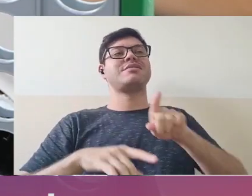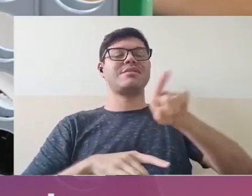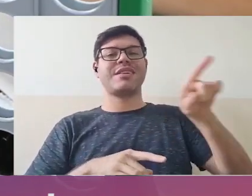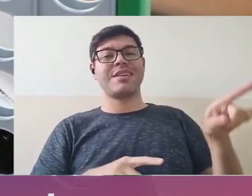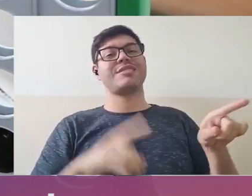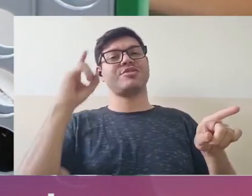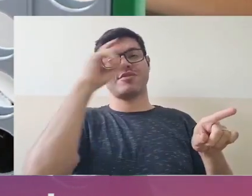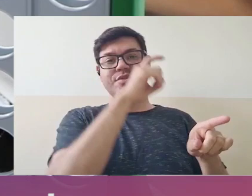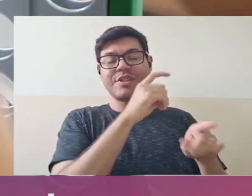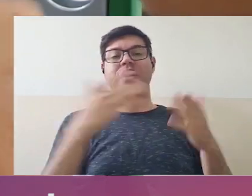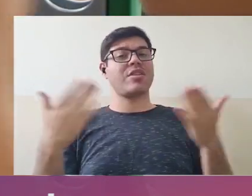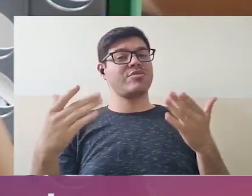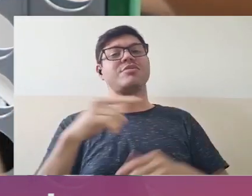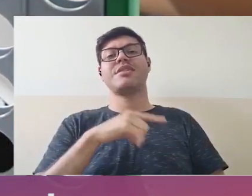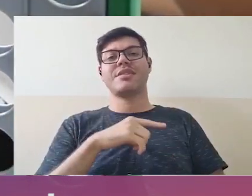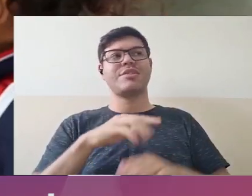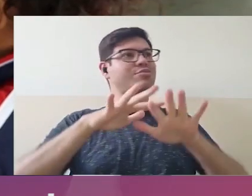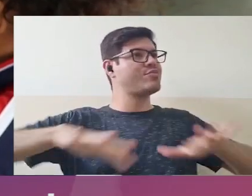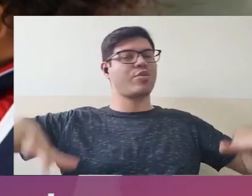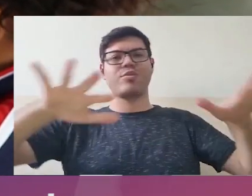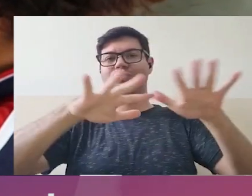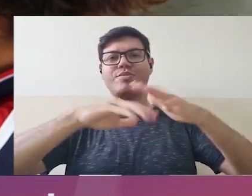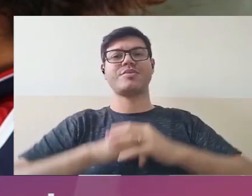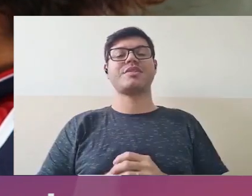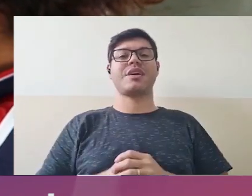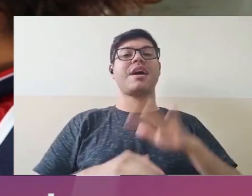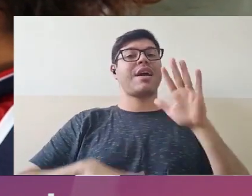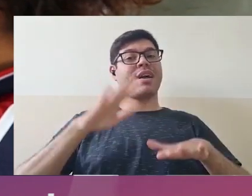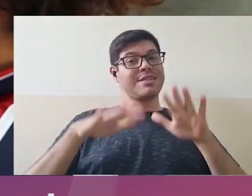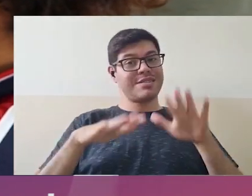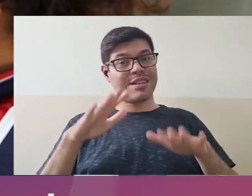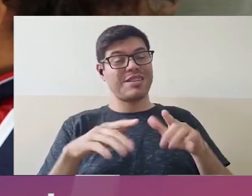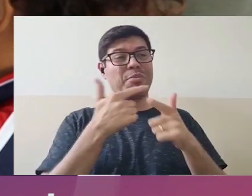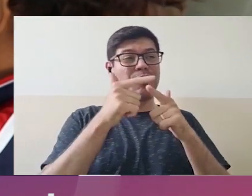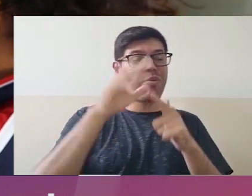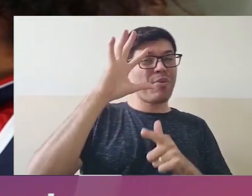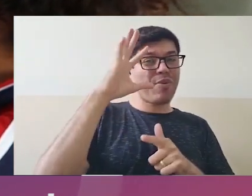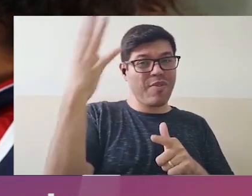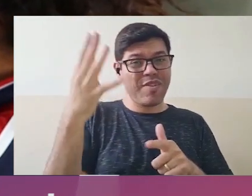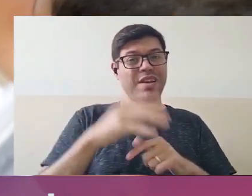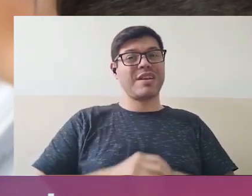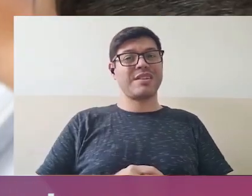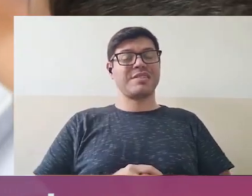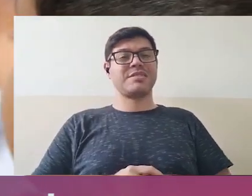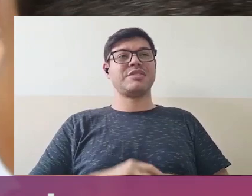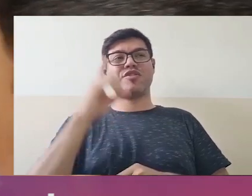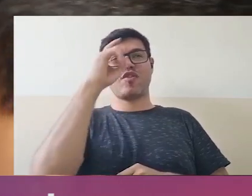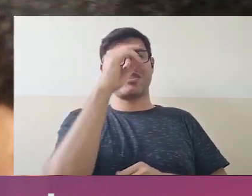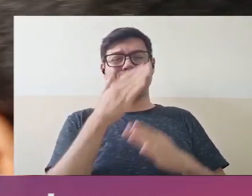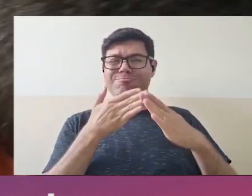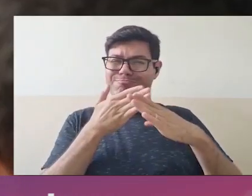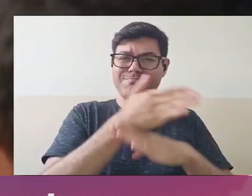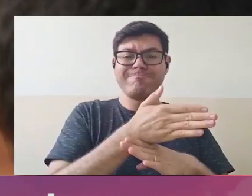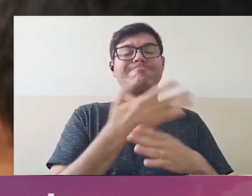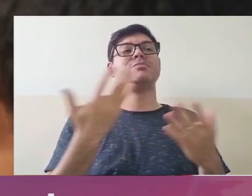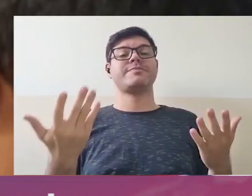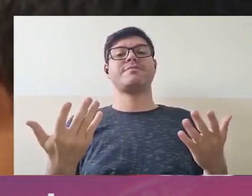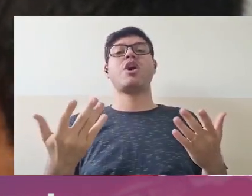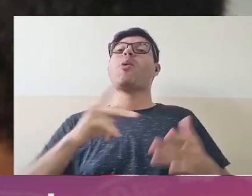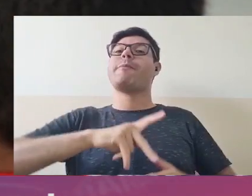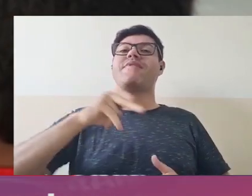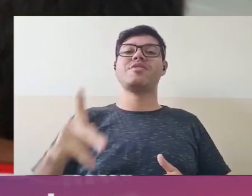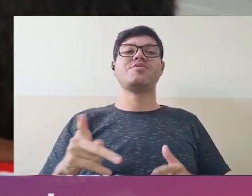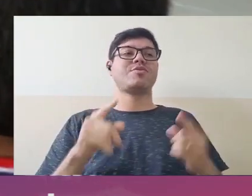hoje, é uma dificuldade geral, né? A questão da resolução de problemas, superação de dificuldades. Então o professor, na